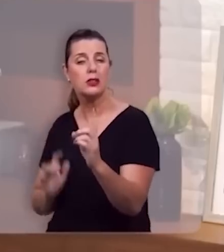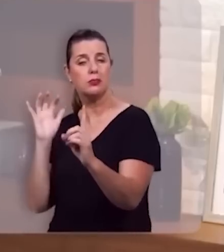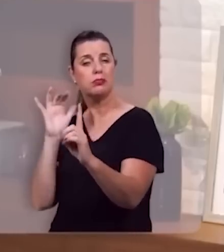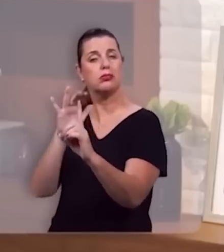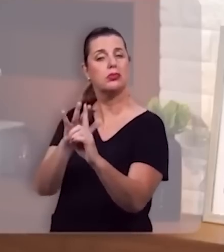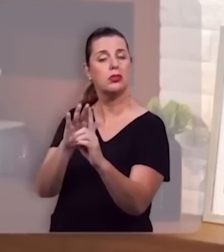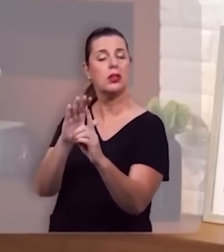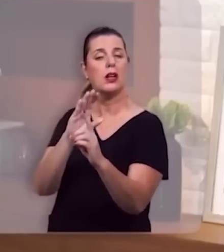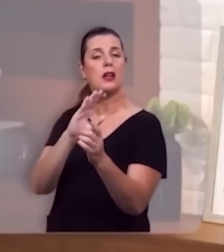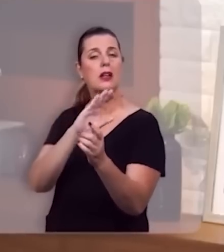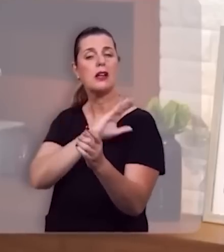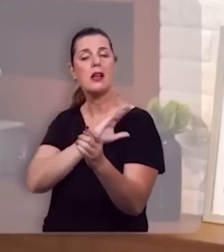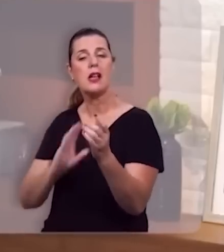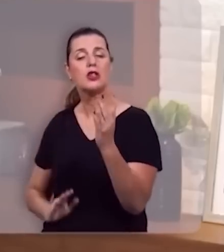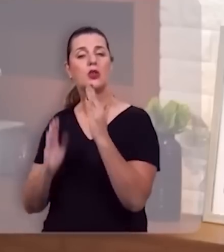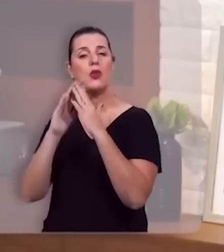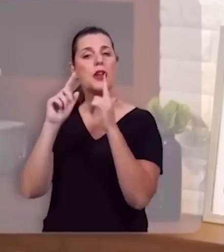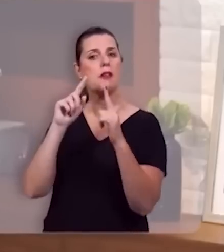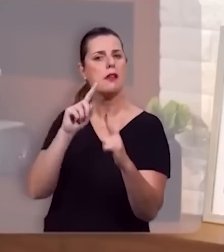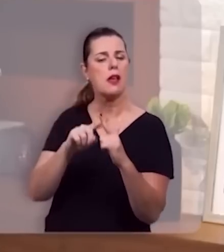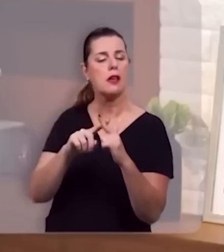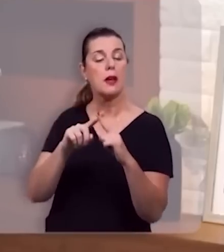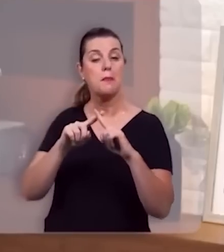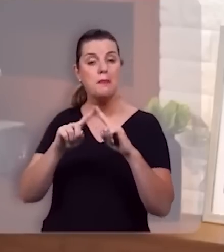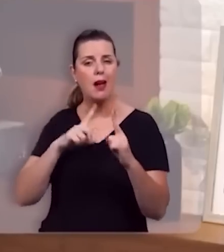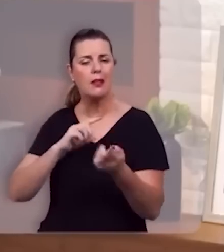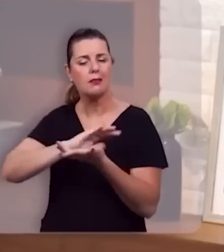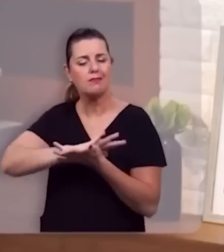fragorosamente derrotados.